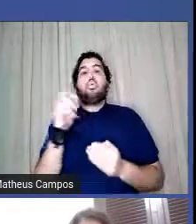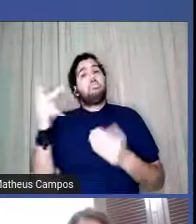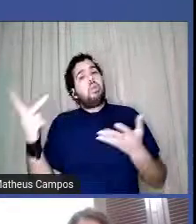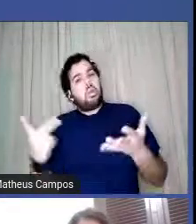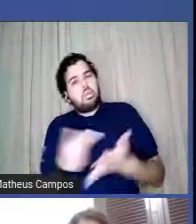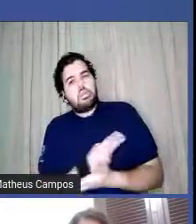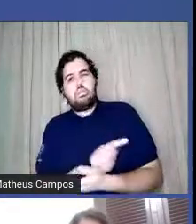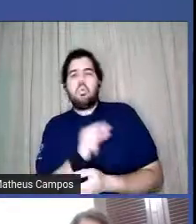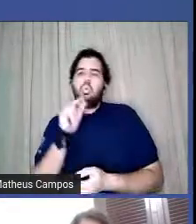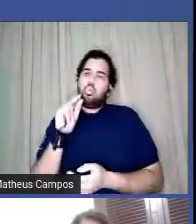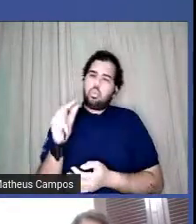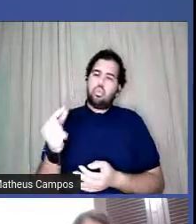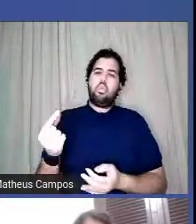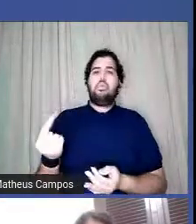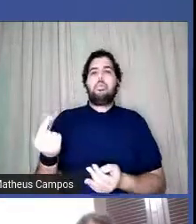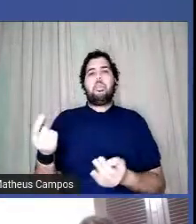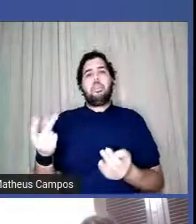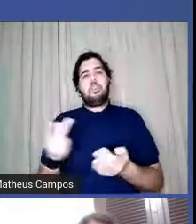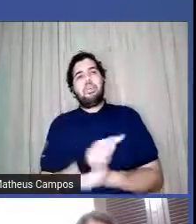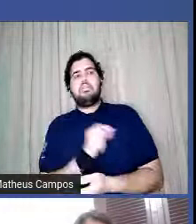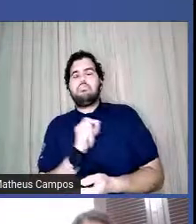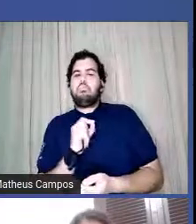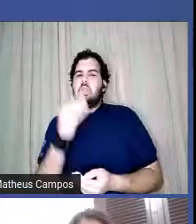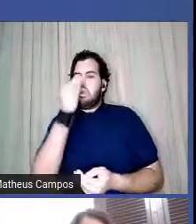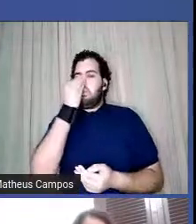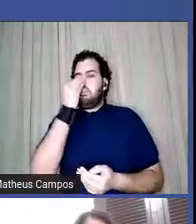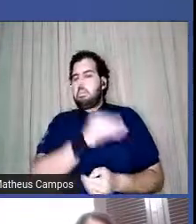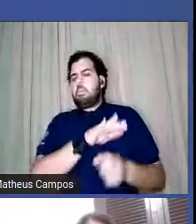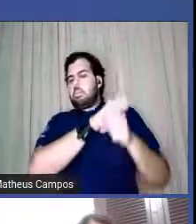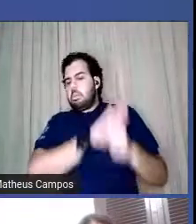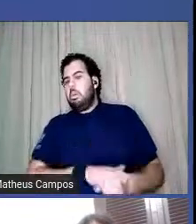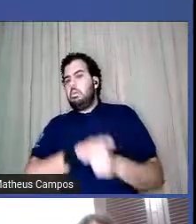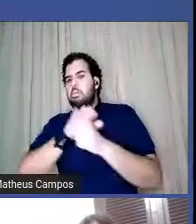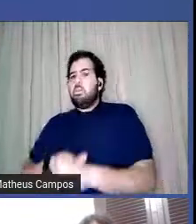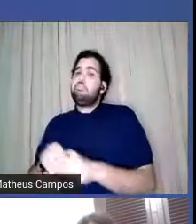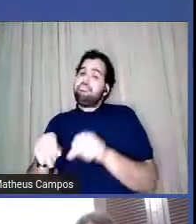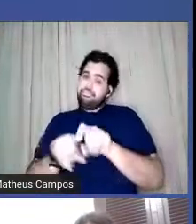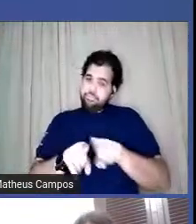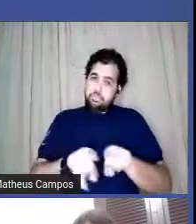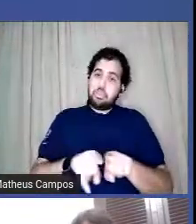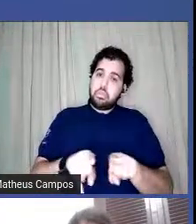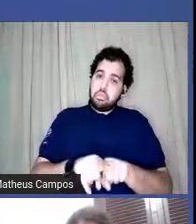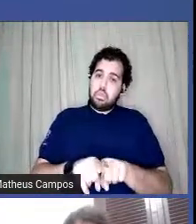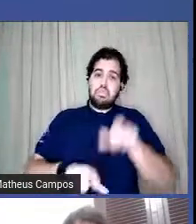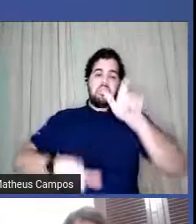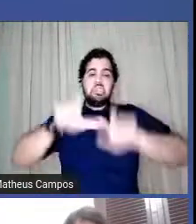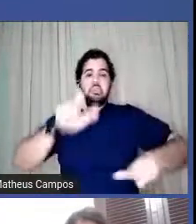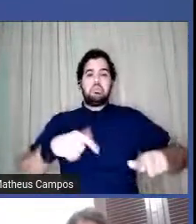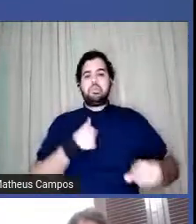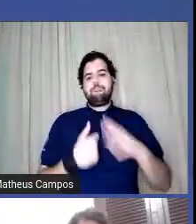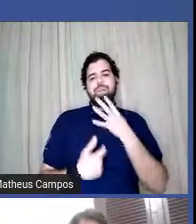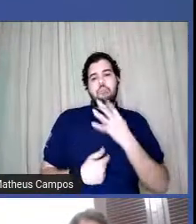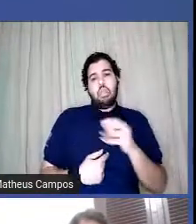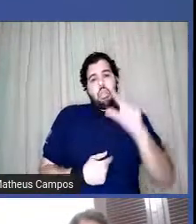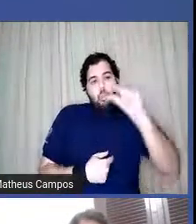pouco de excluir né principalmente pessoas assim tão desconhecidas como eu